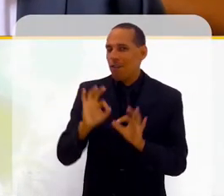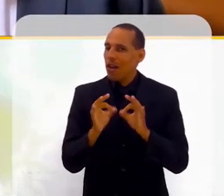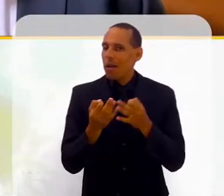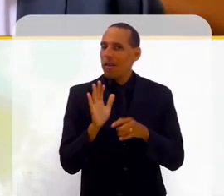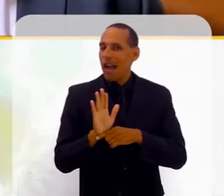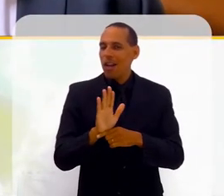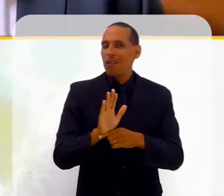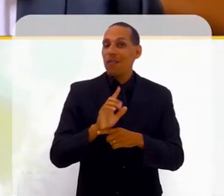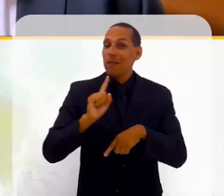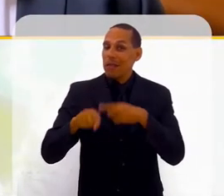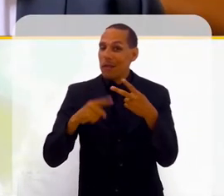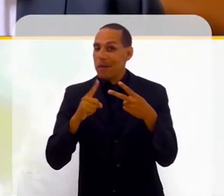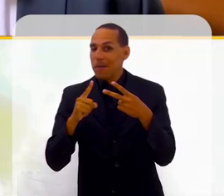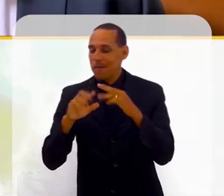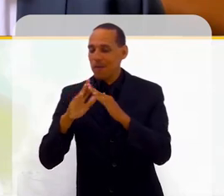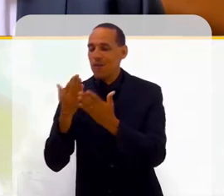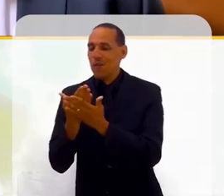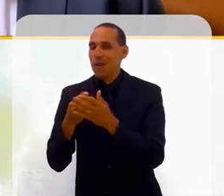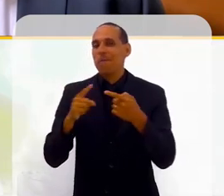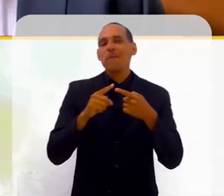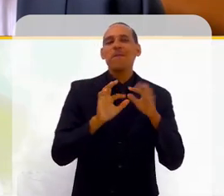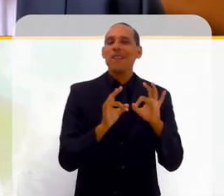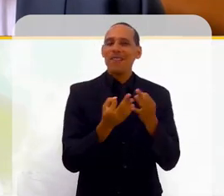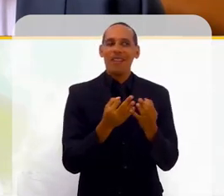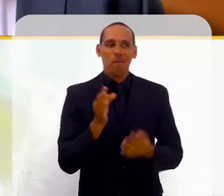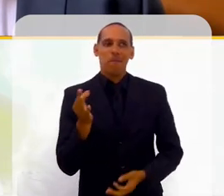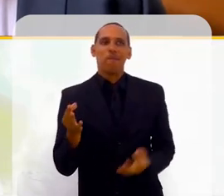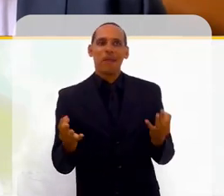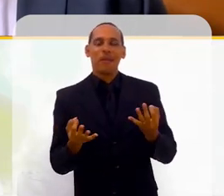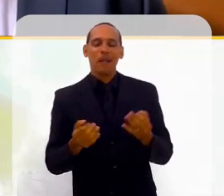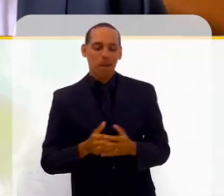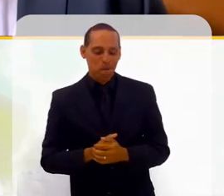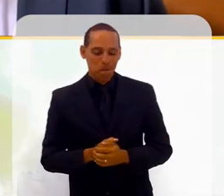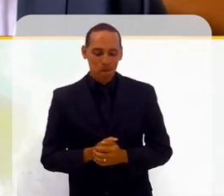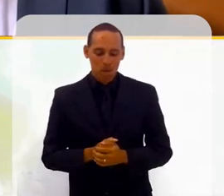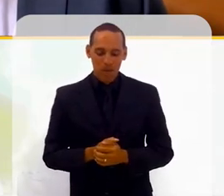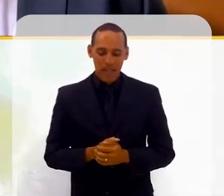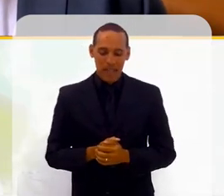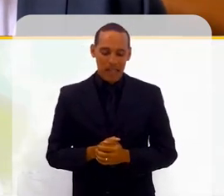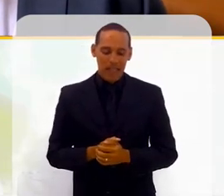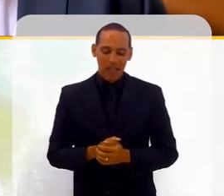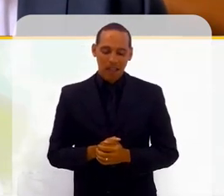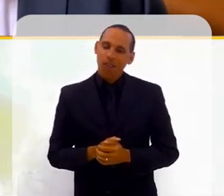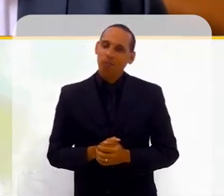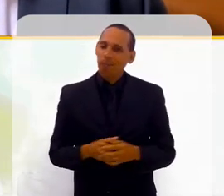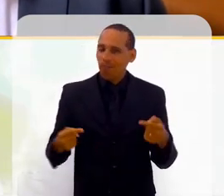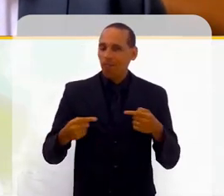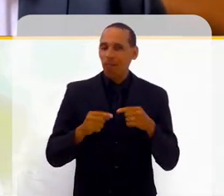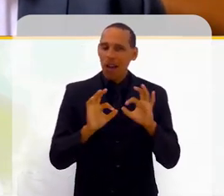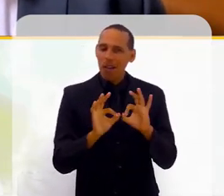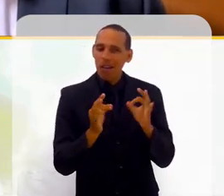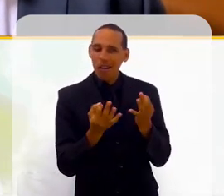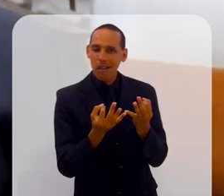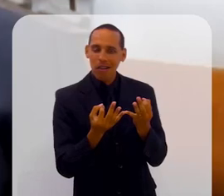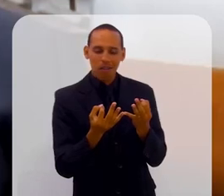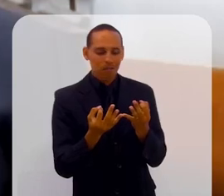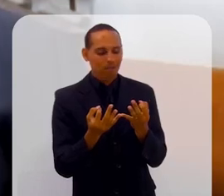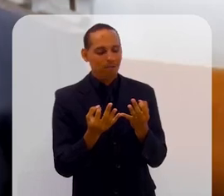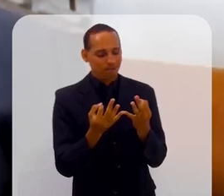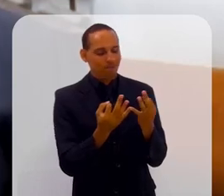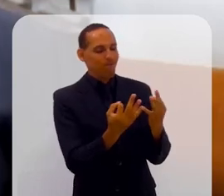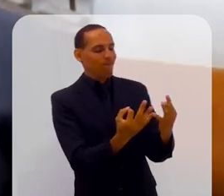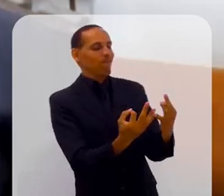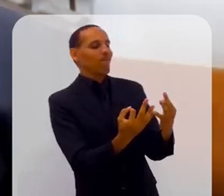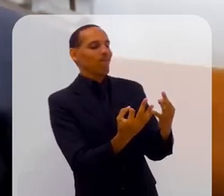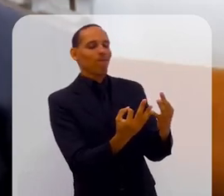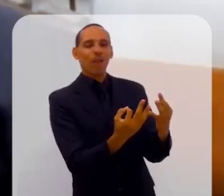família? Porque depois eu vou para a escola. Tá, perfeito. Bem, em relação à família, sempre